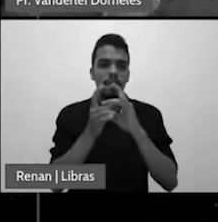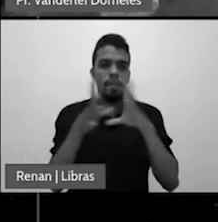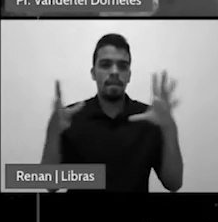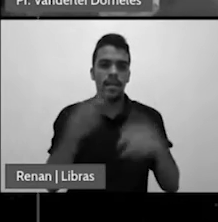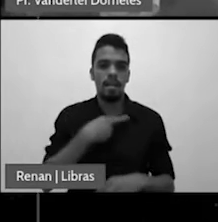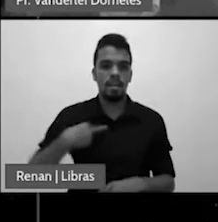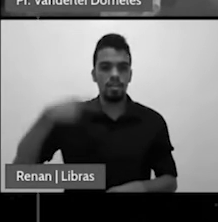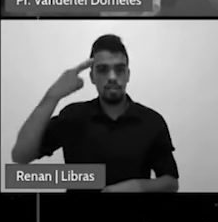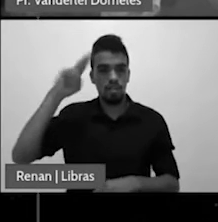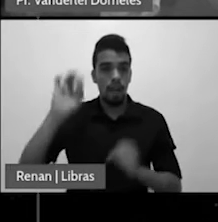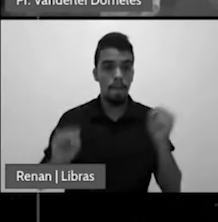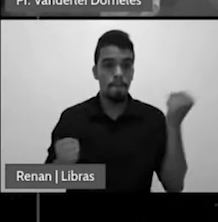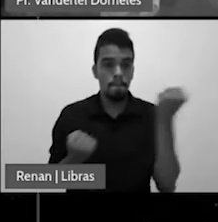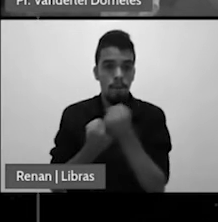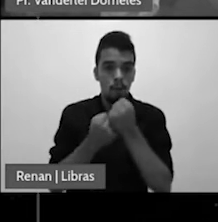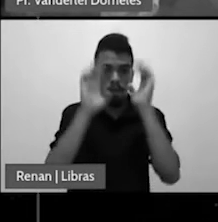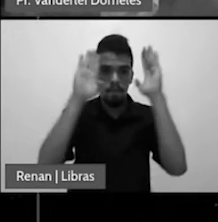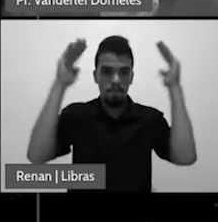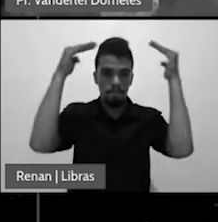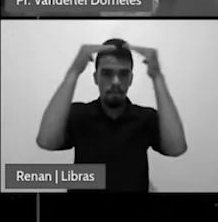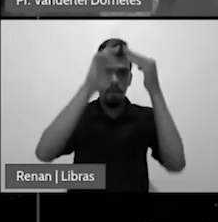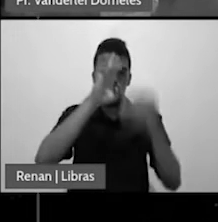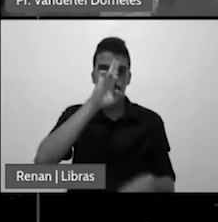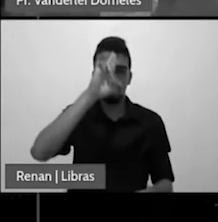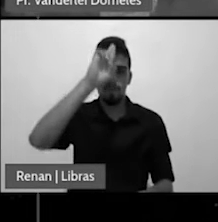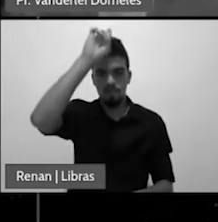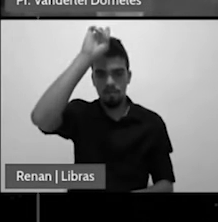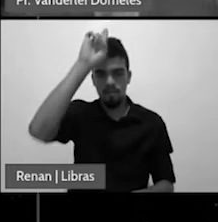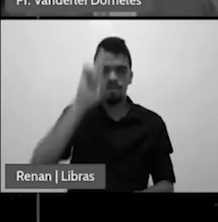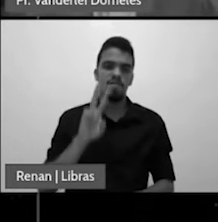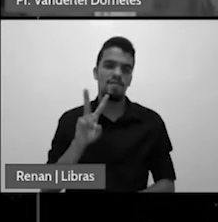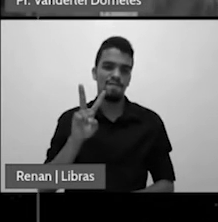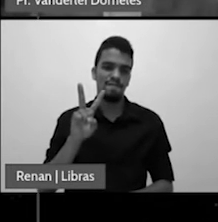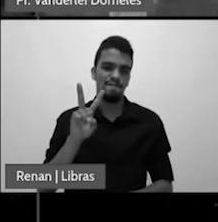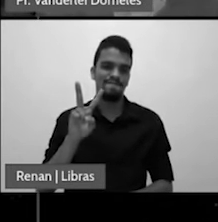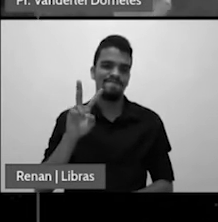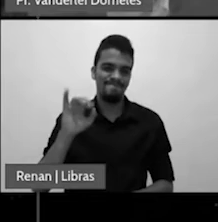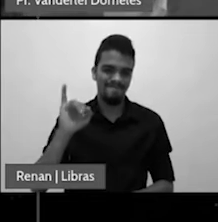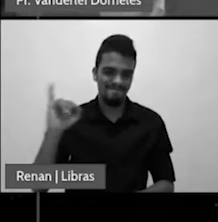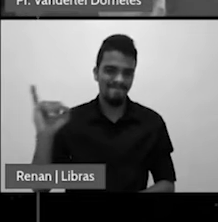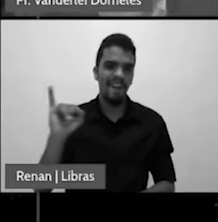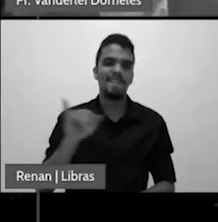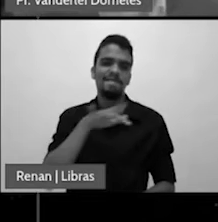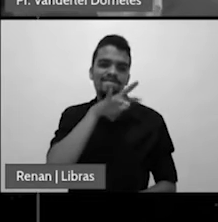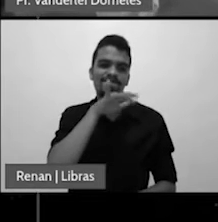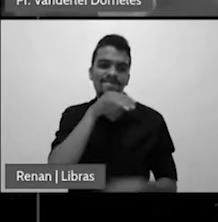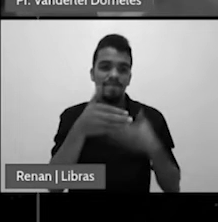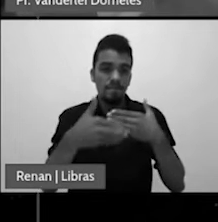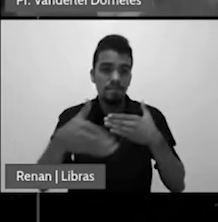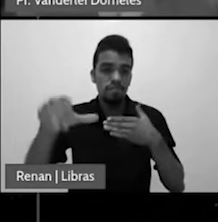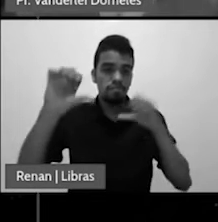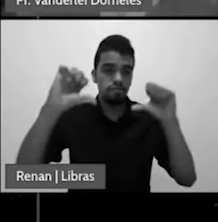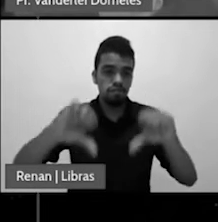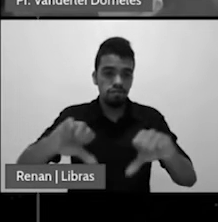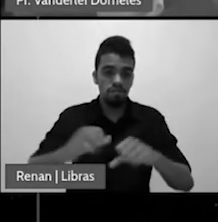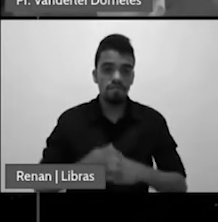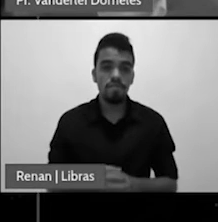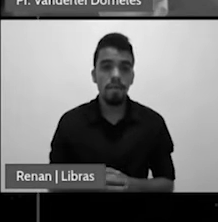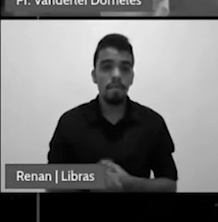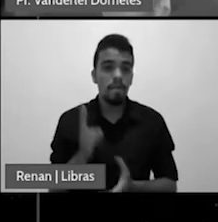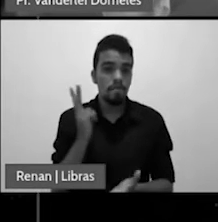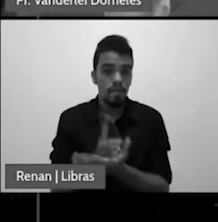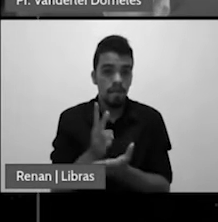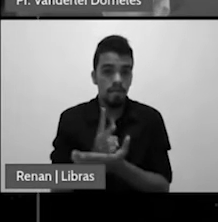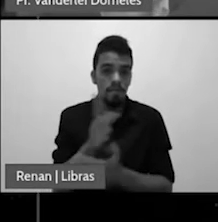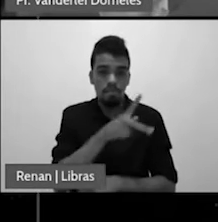encher-se-á a medida de sua culpa diz a serva de Deus ainda quando os Estados Unidos o país da liberdade se aliar ao papado